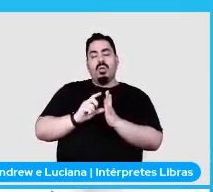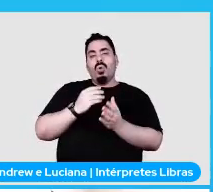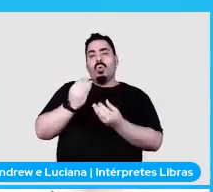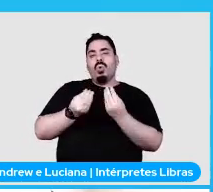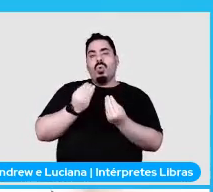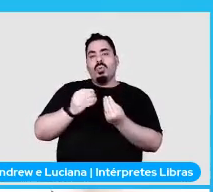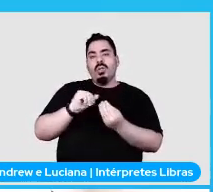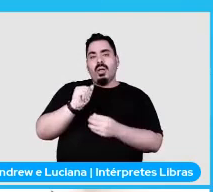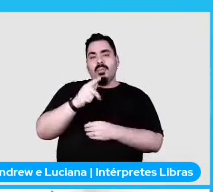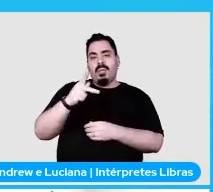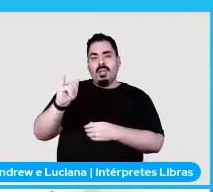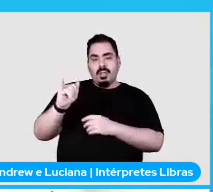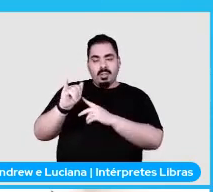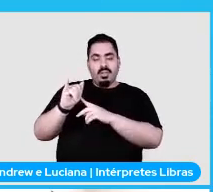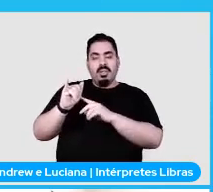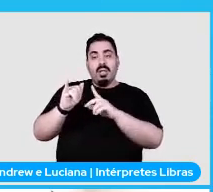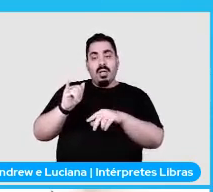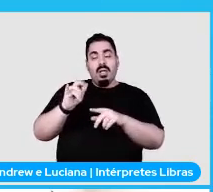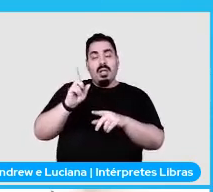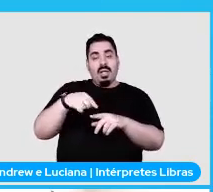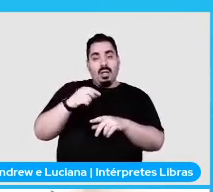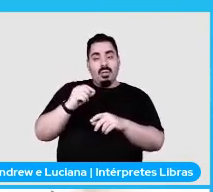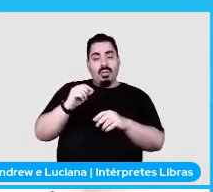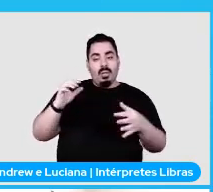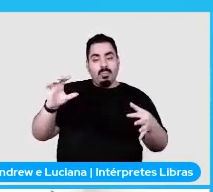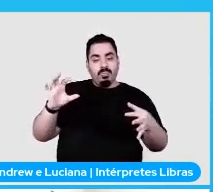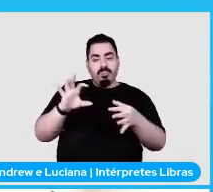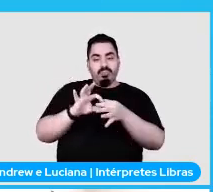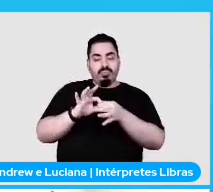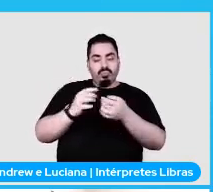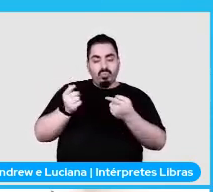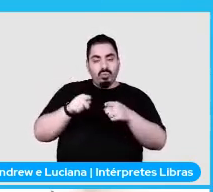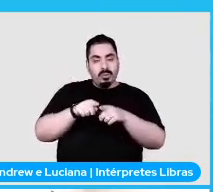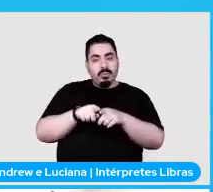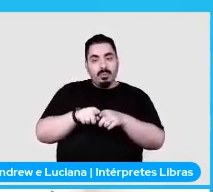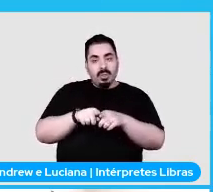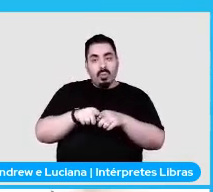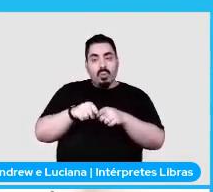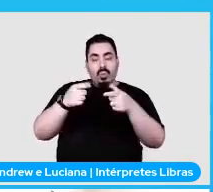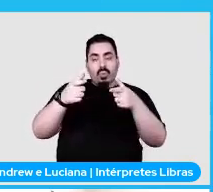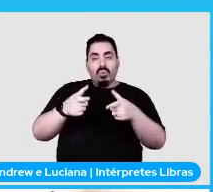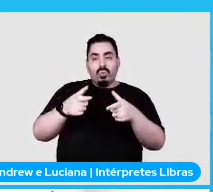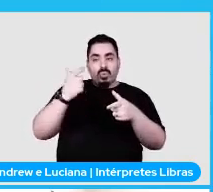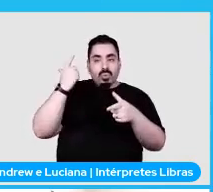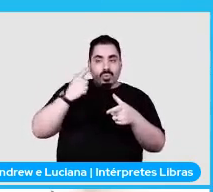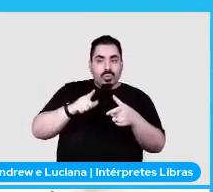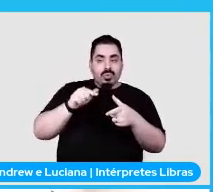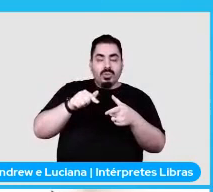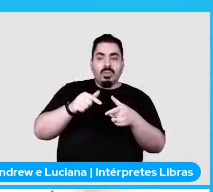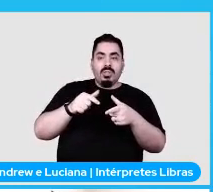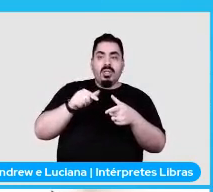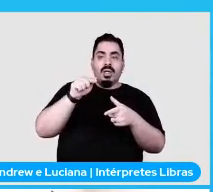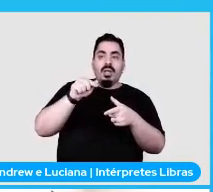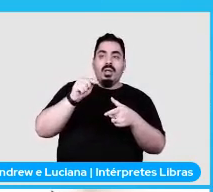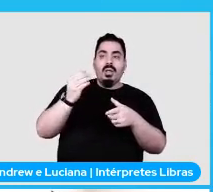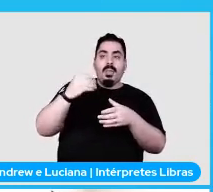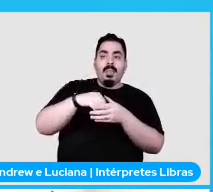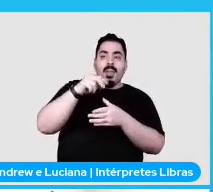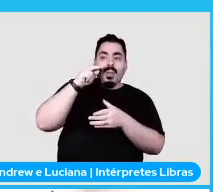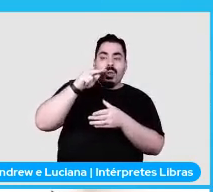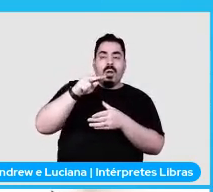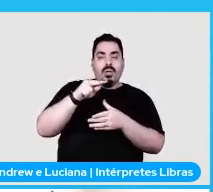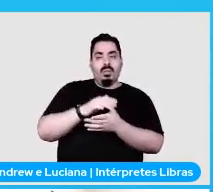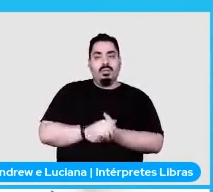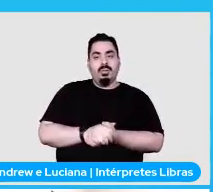é síncrona, o único lugar que eu vou conseguir fazer essa requisição síncrona vai ser aqui dentro. Se eu quiser, por exemplo,